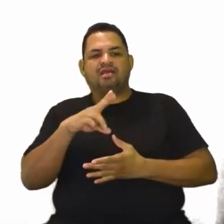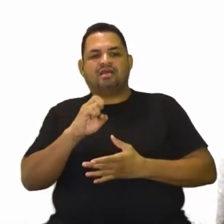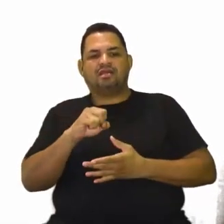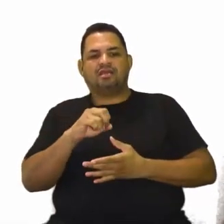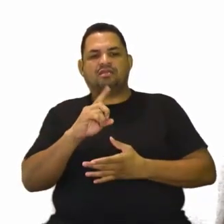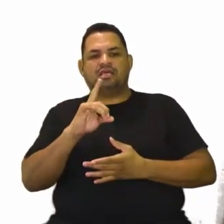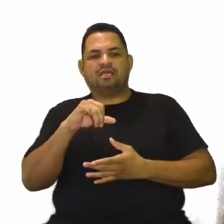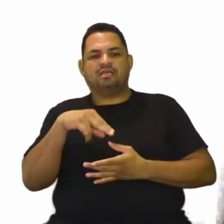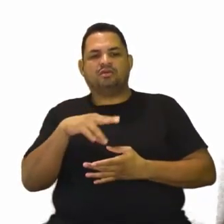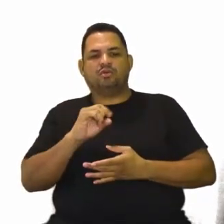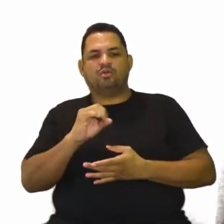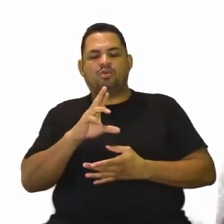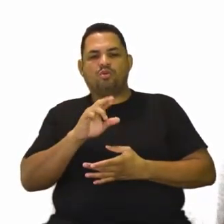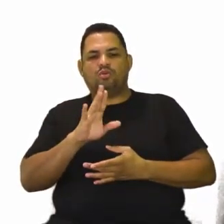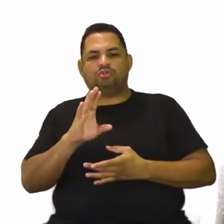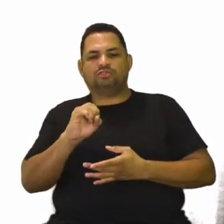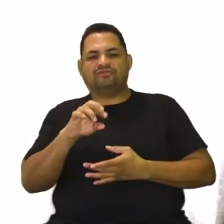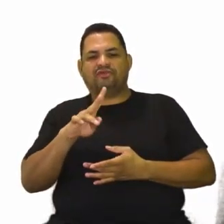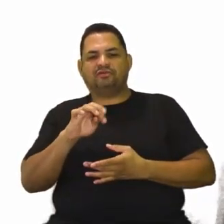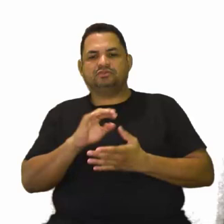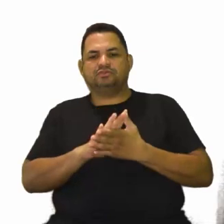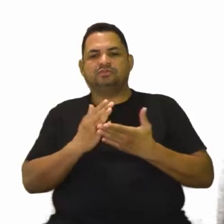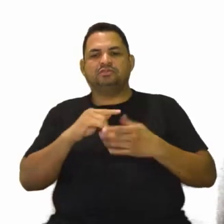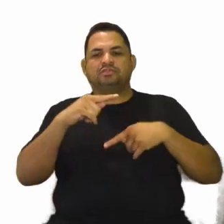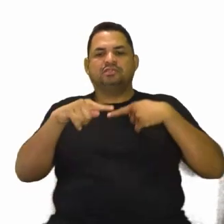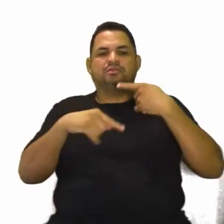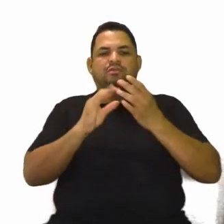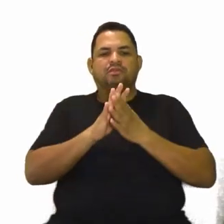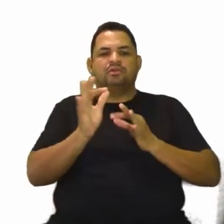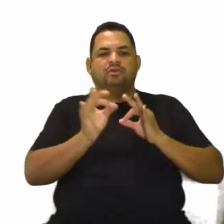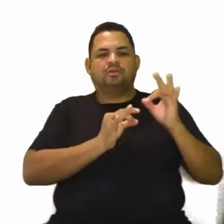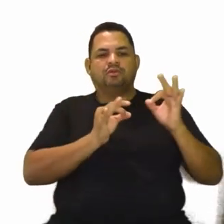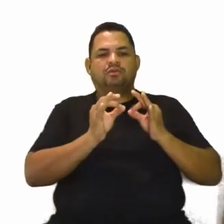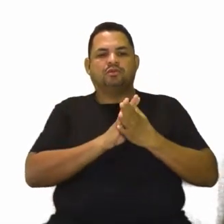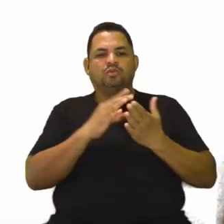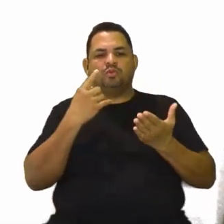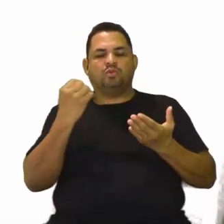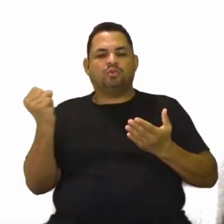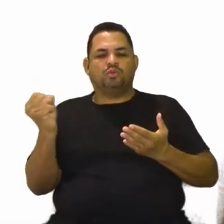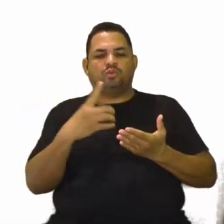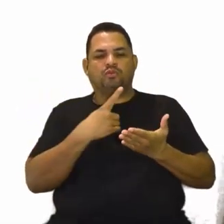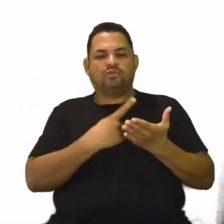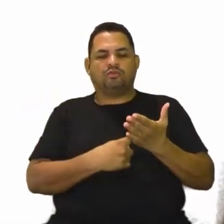posterior implantação do New Deal, novo acordo.